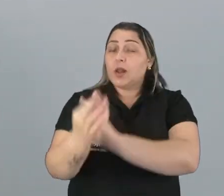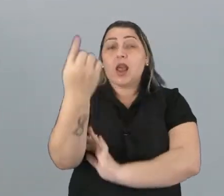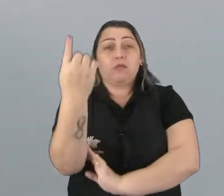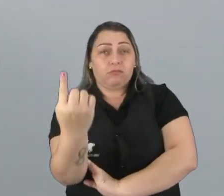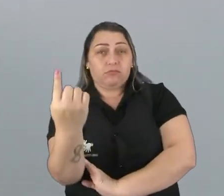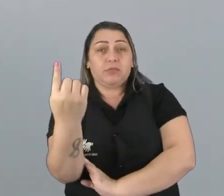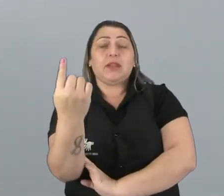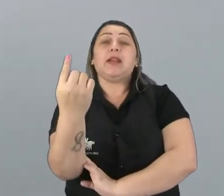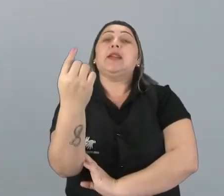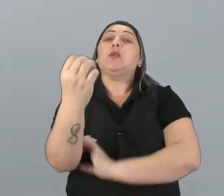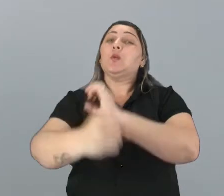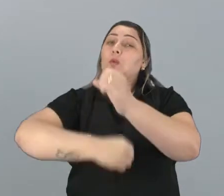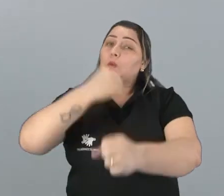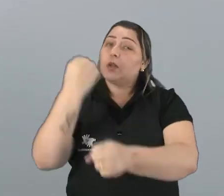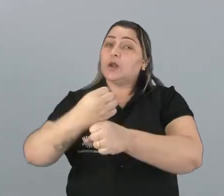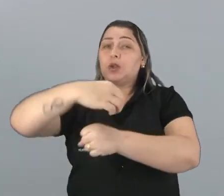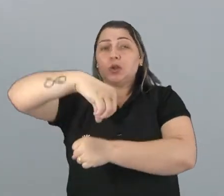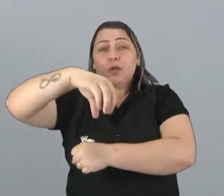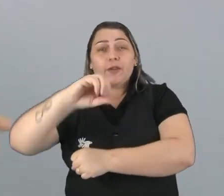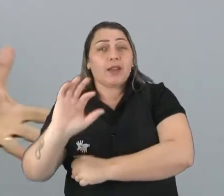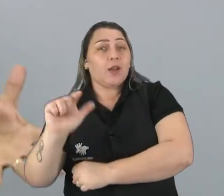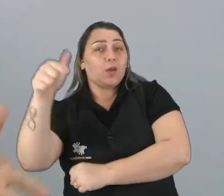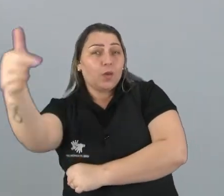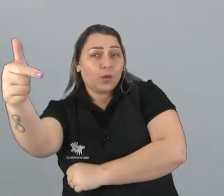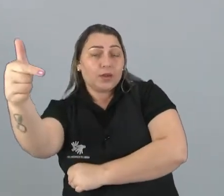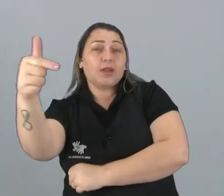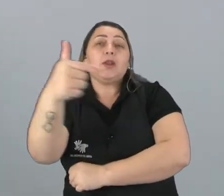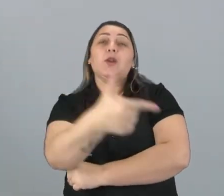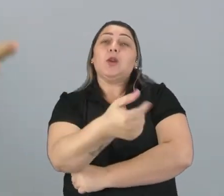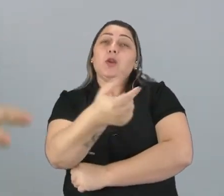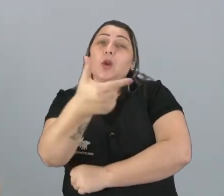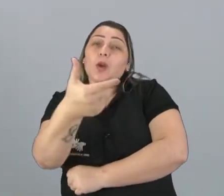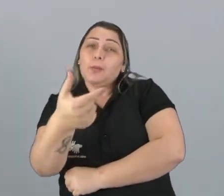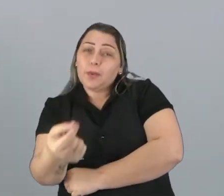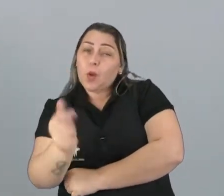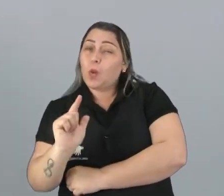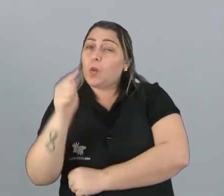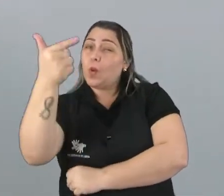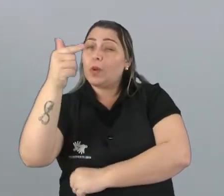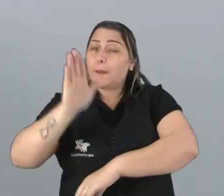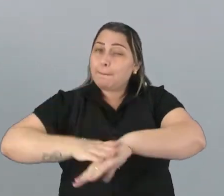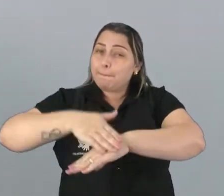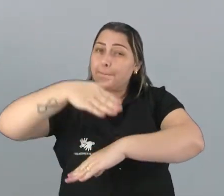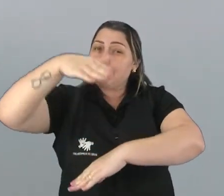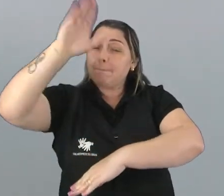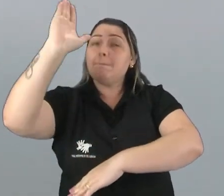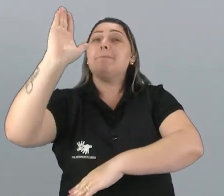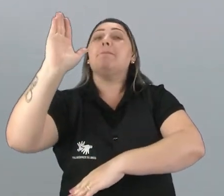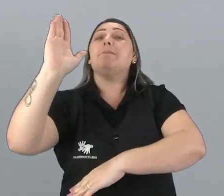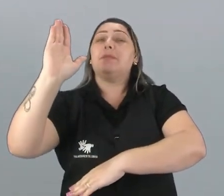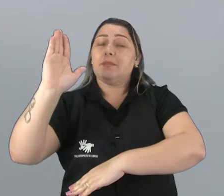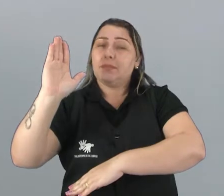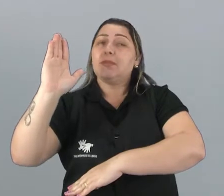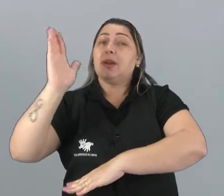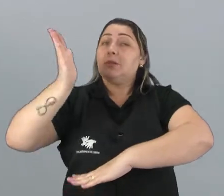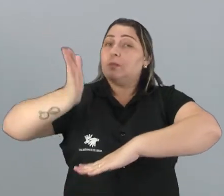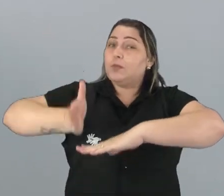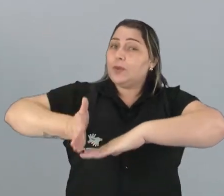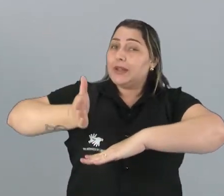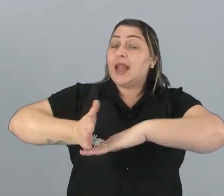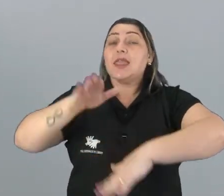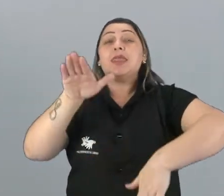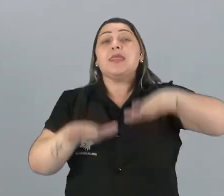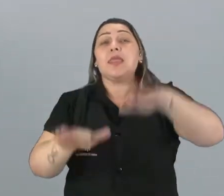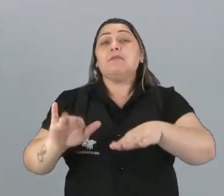da década de 90 é outra, dos anos 2000, outras muito mais modernas. Então depende